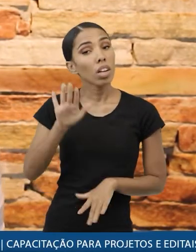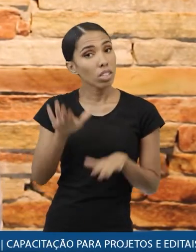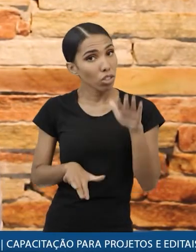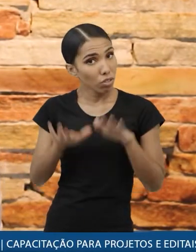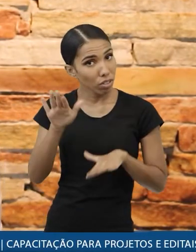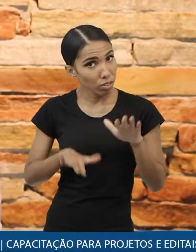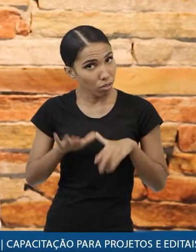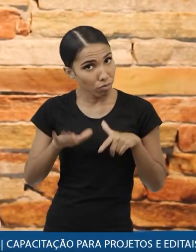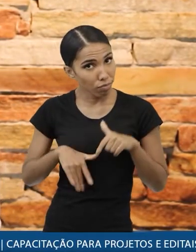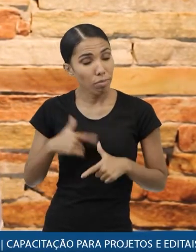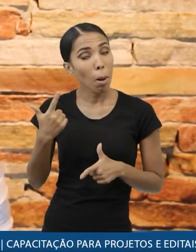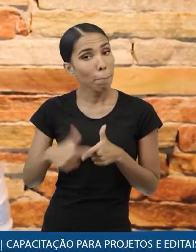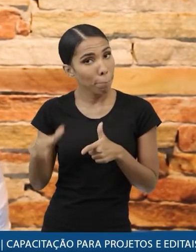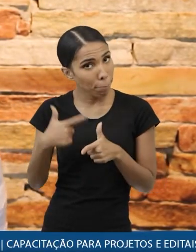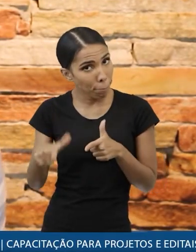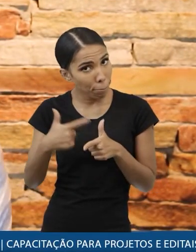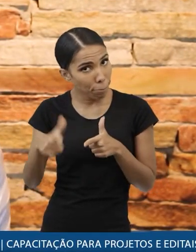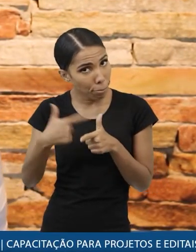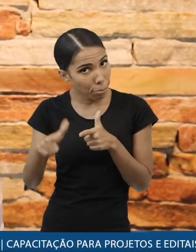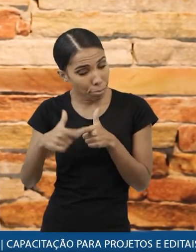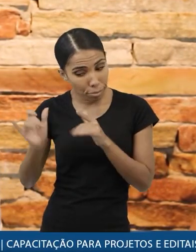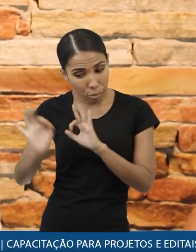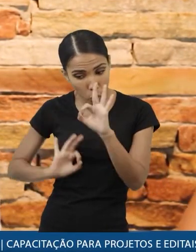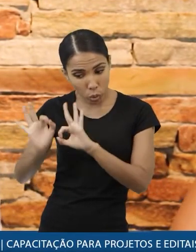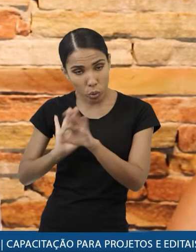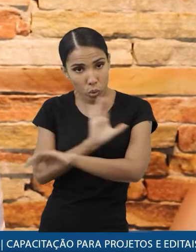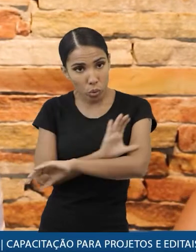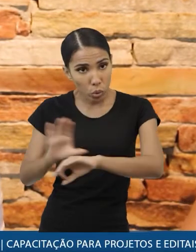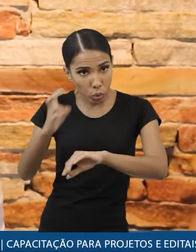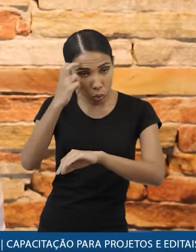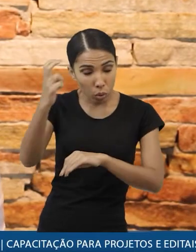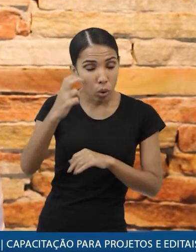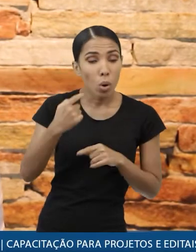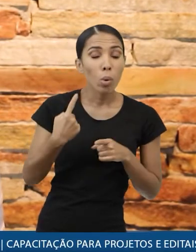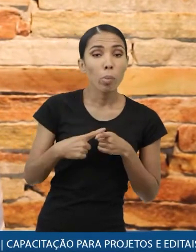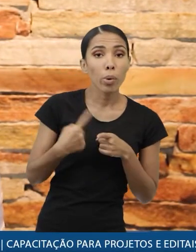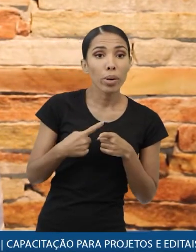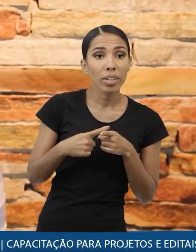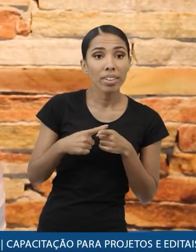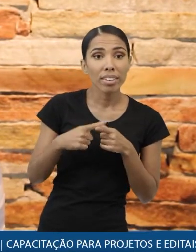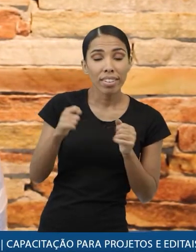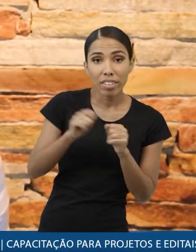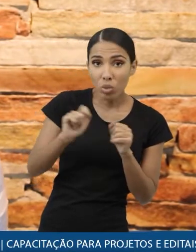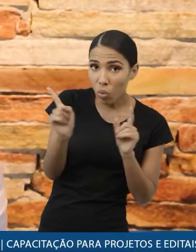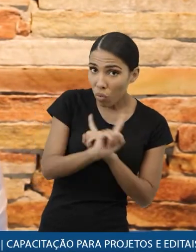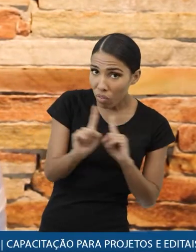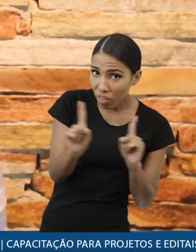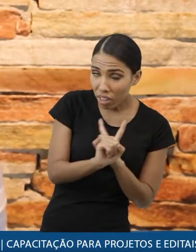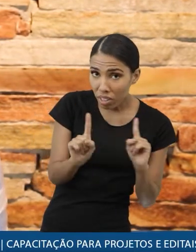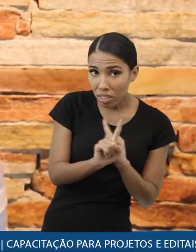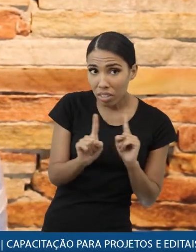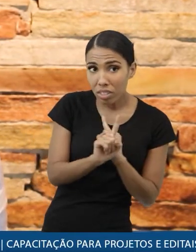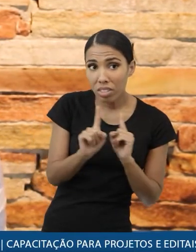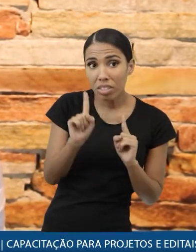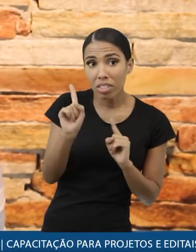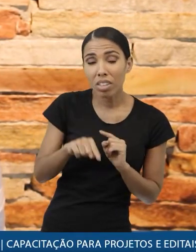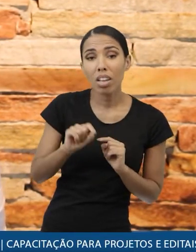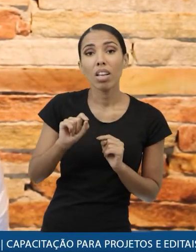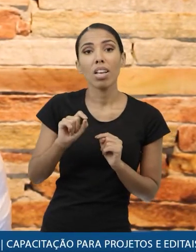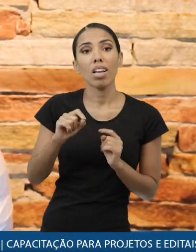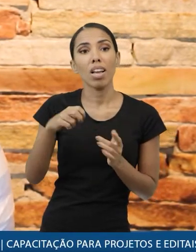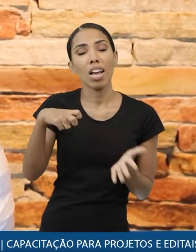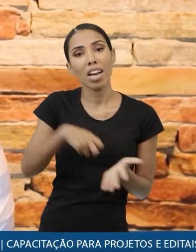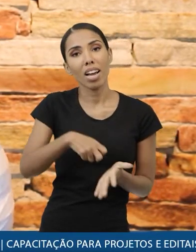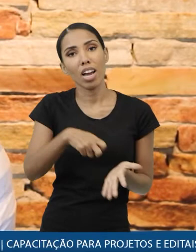vezes esse é um dos grandes problemas na produção cultural do país porque o proponente que não realiza o objeto no geral ele é